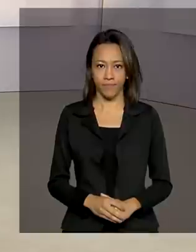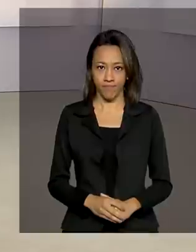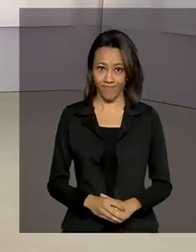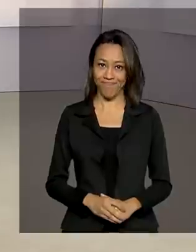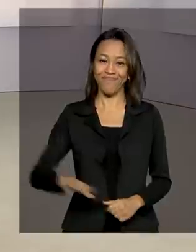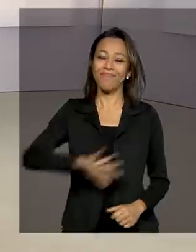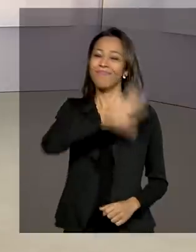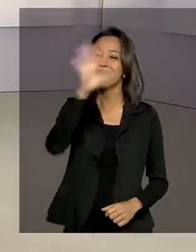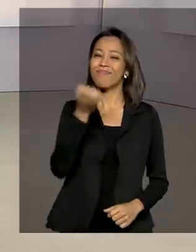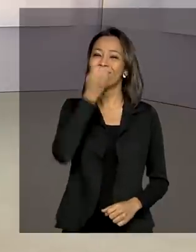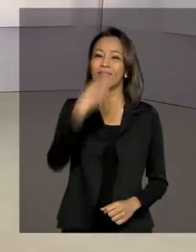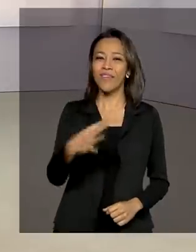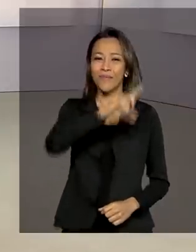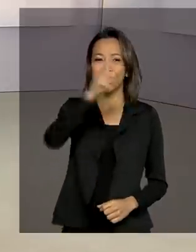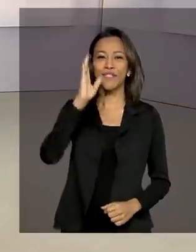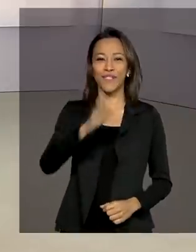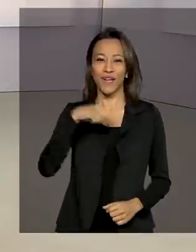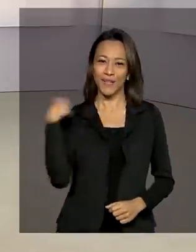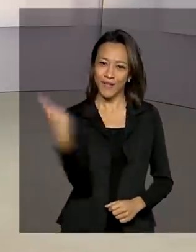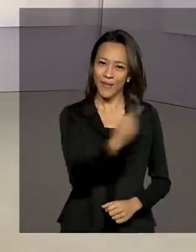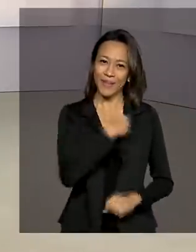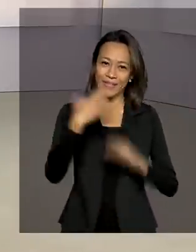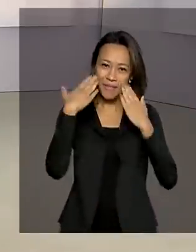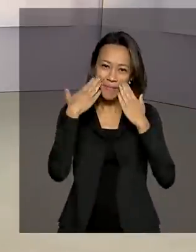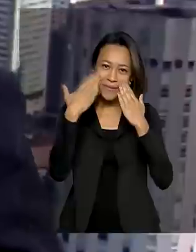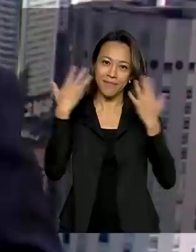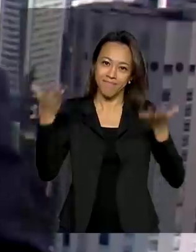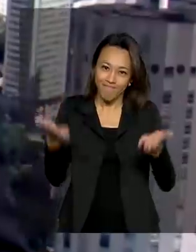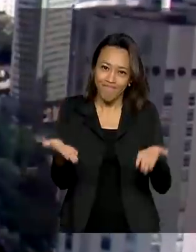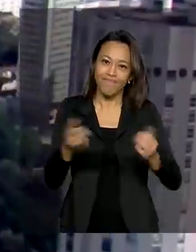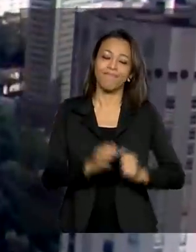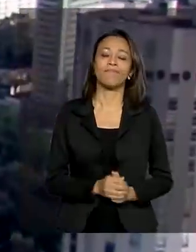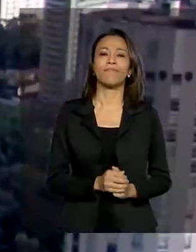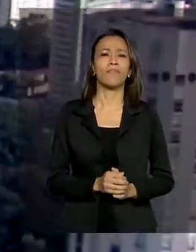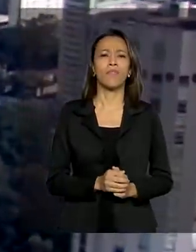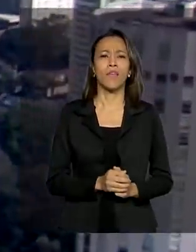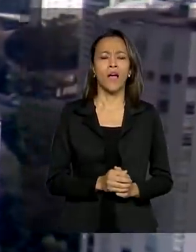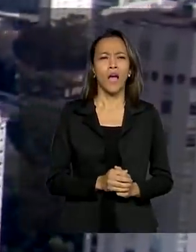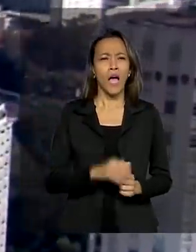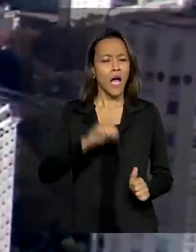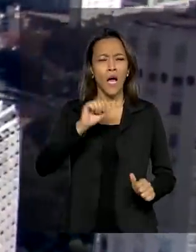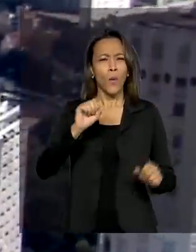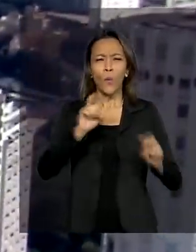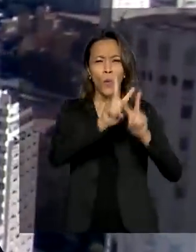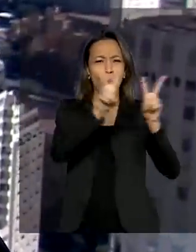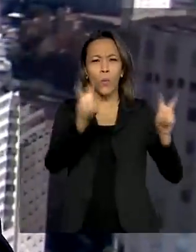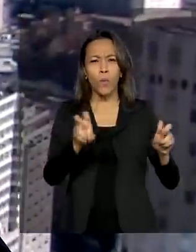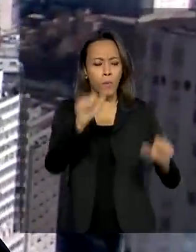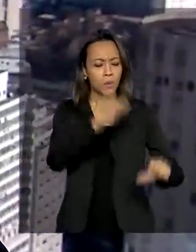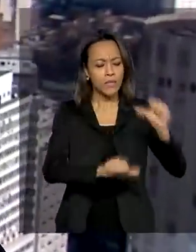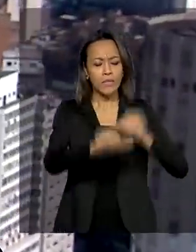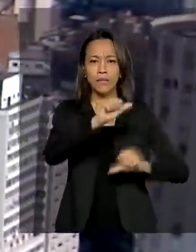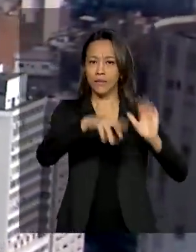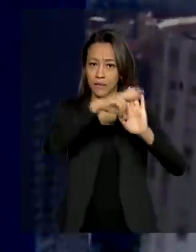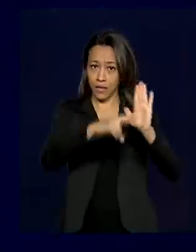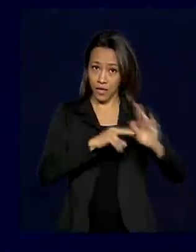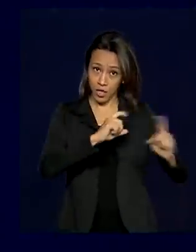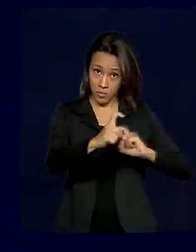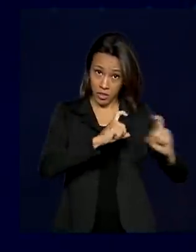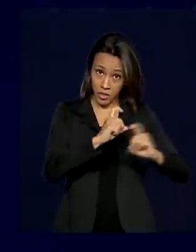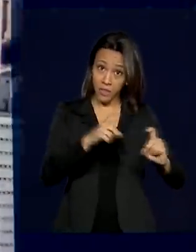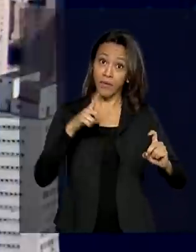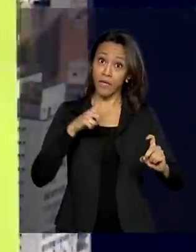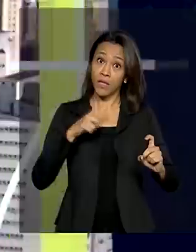Olá, bom dia! Já estamos no ar com o governo agora. A reforma administrativa, que prevê um novo regime de